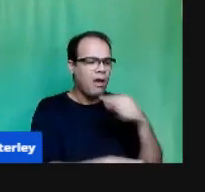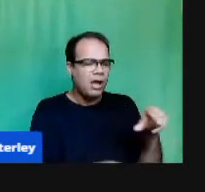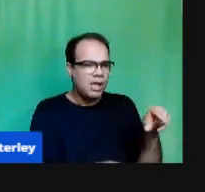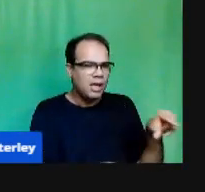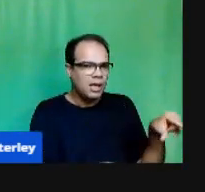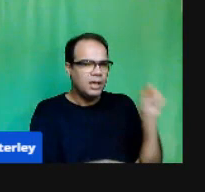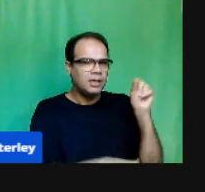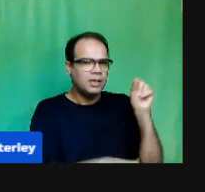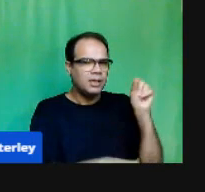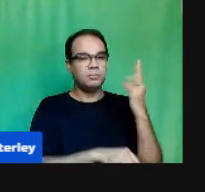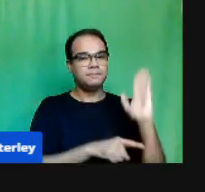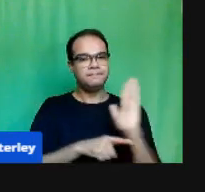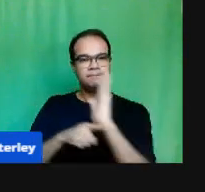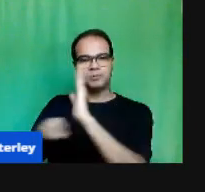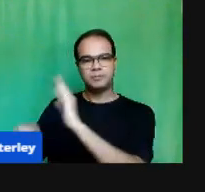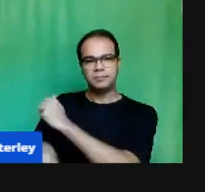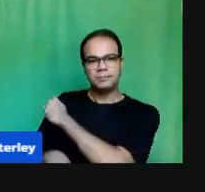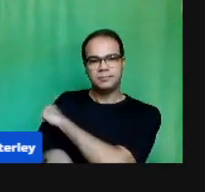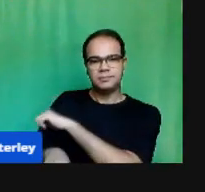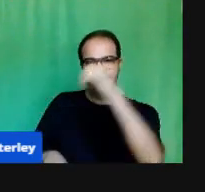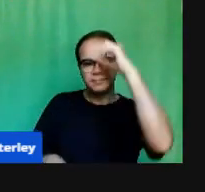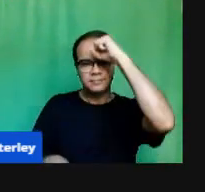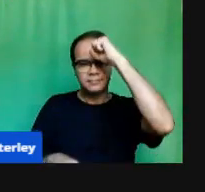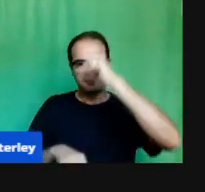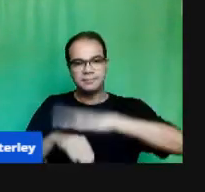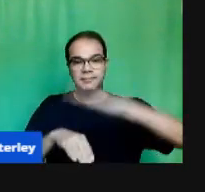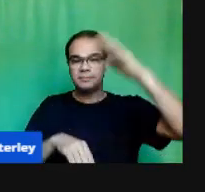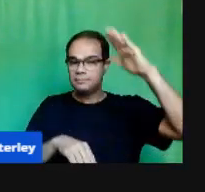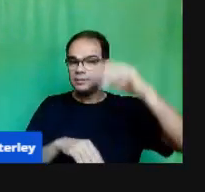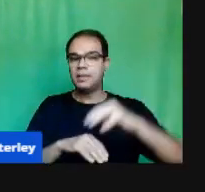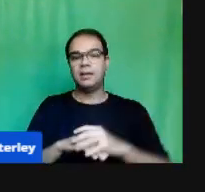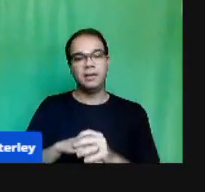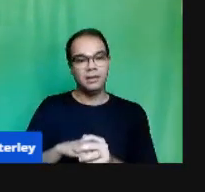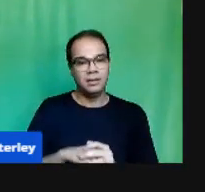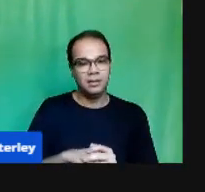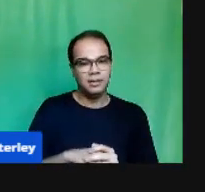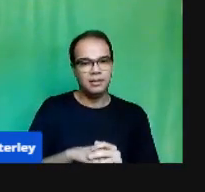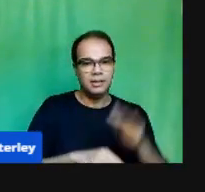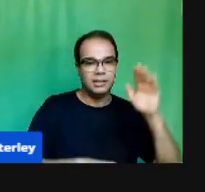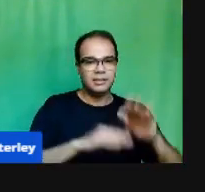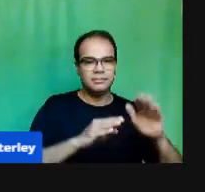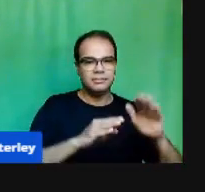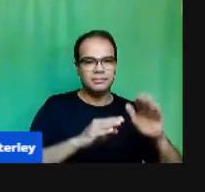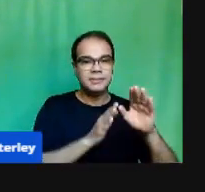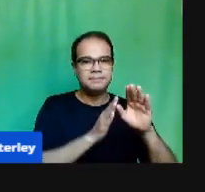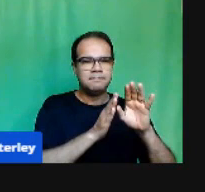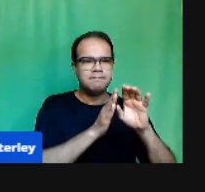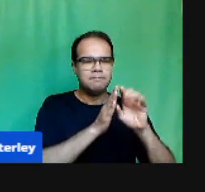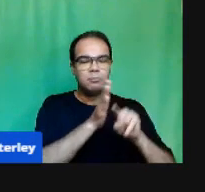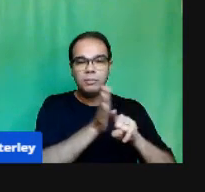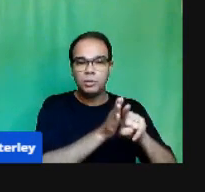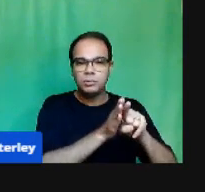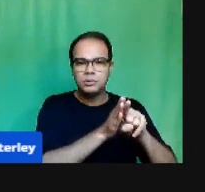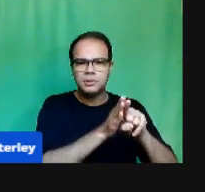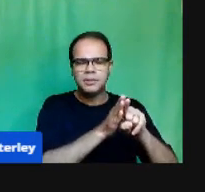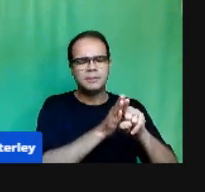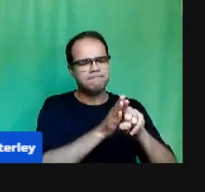questionamentos São perguntas São Vários